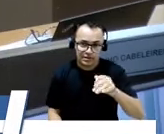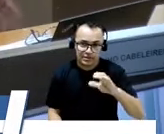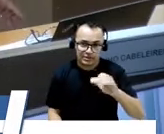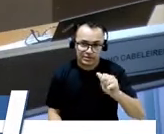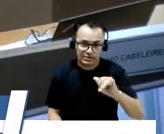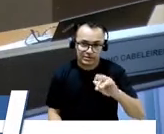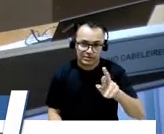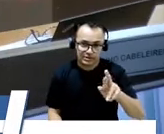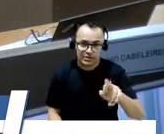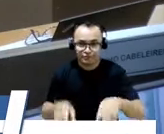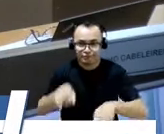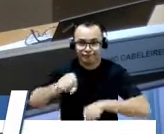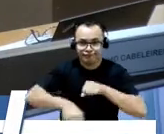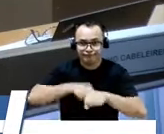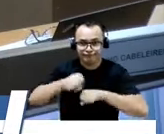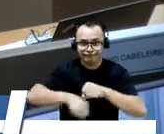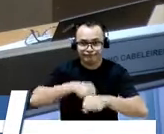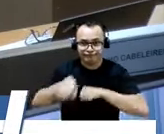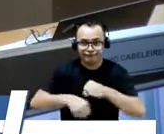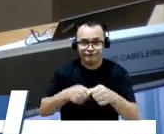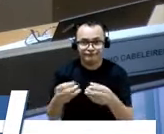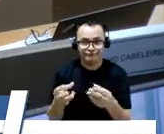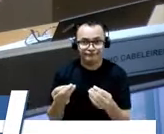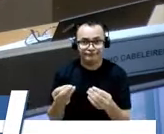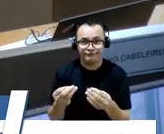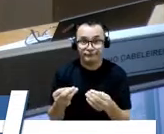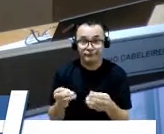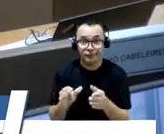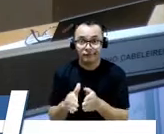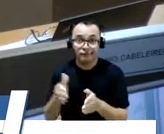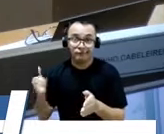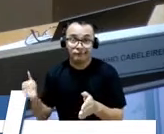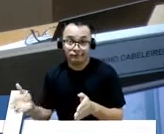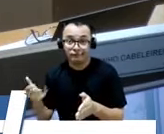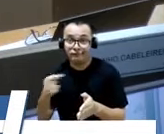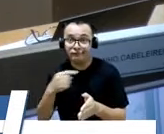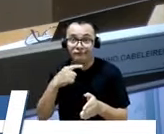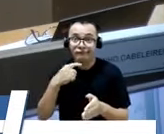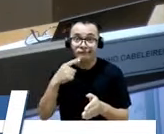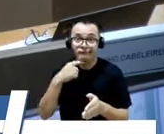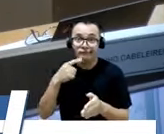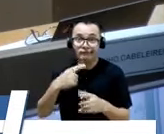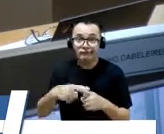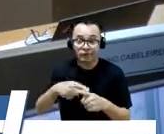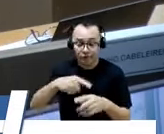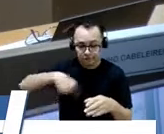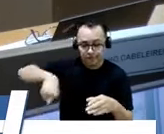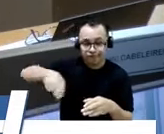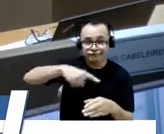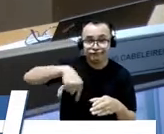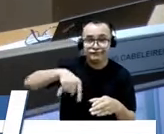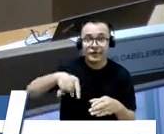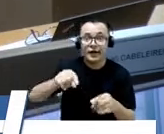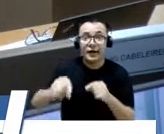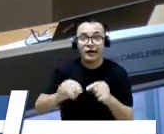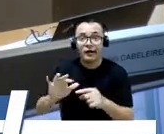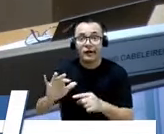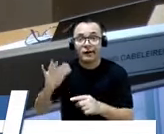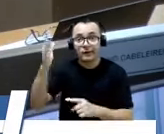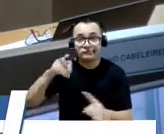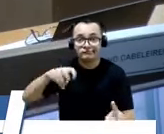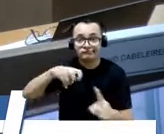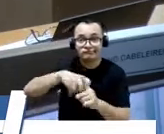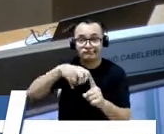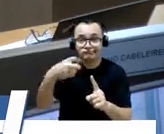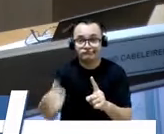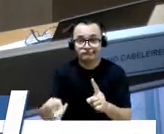andando ali, às vezes, não tem como andar no acostamento porque tem buraco. É na onde que vem acontecendo os acidentes. Nós estamos cansados de ver isso